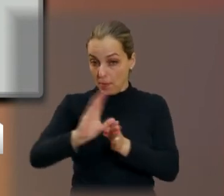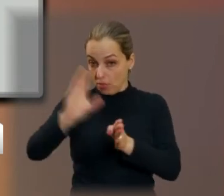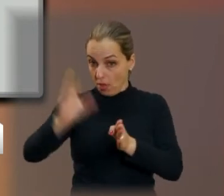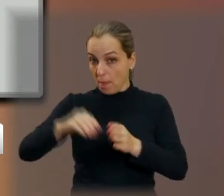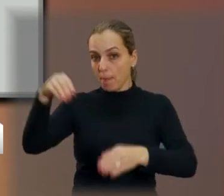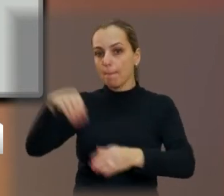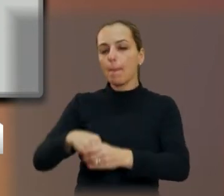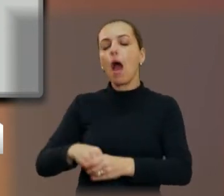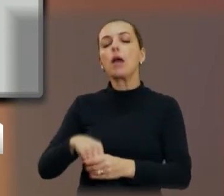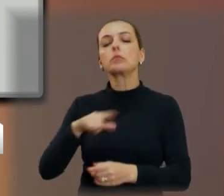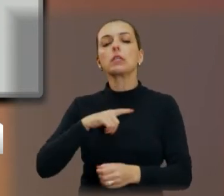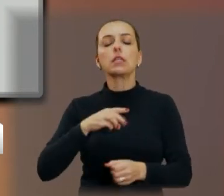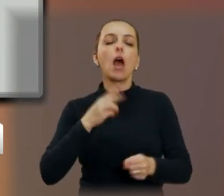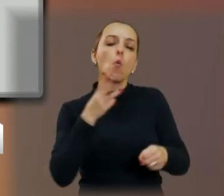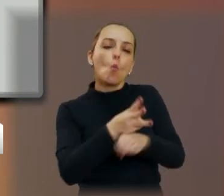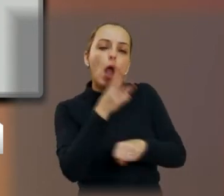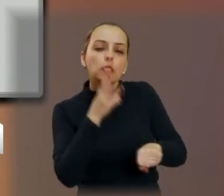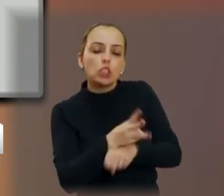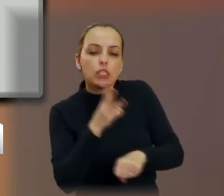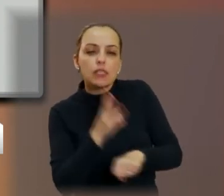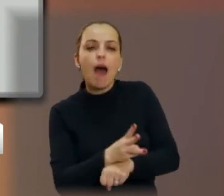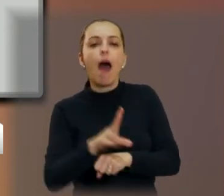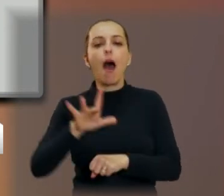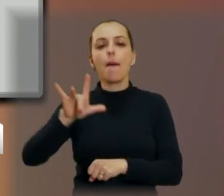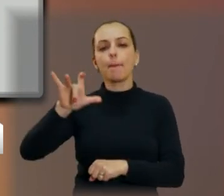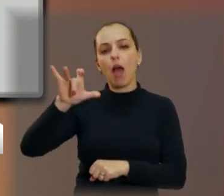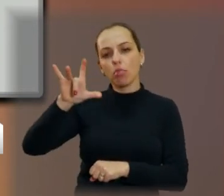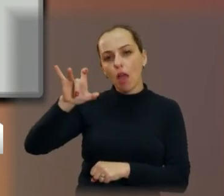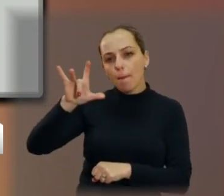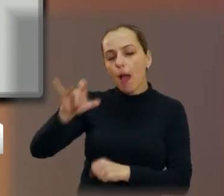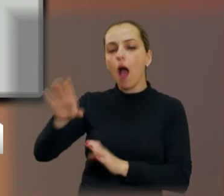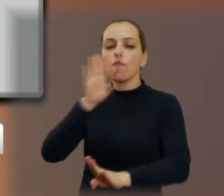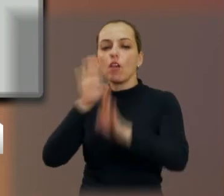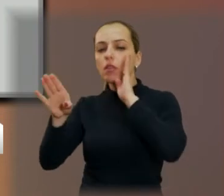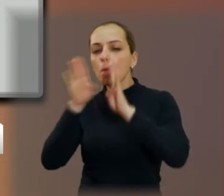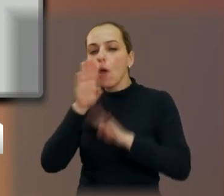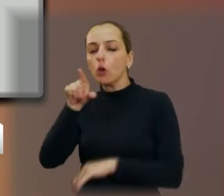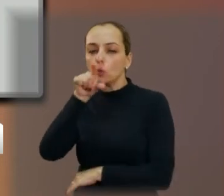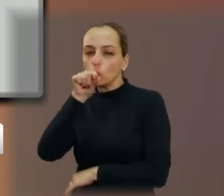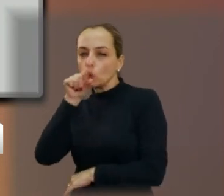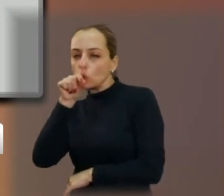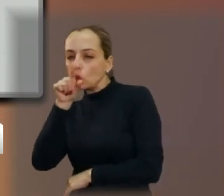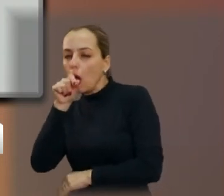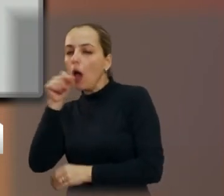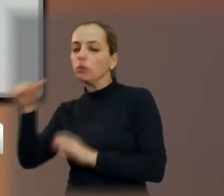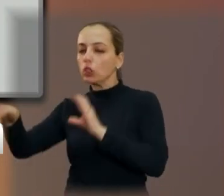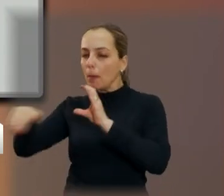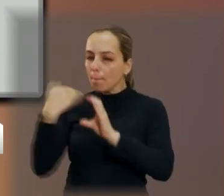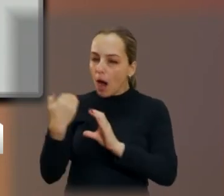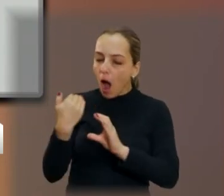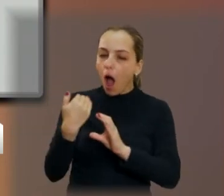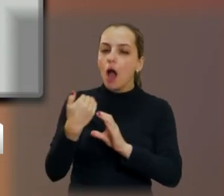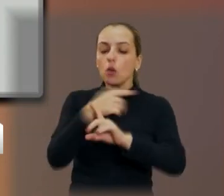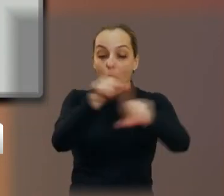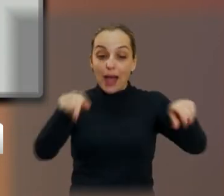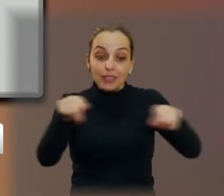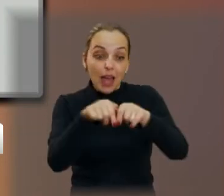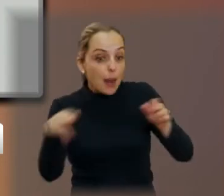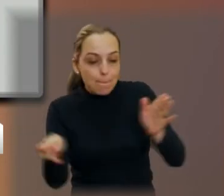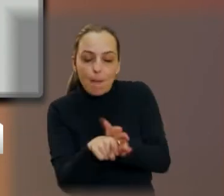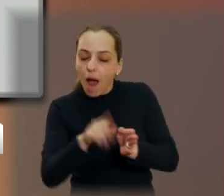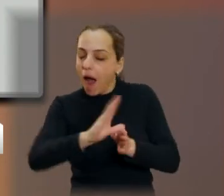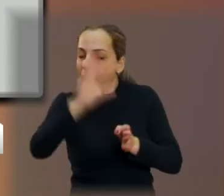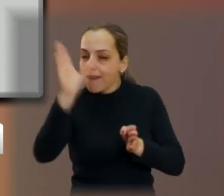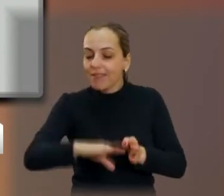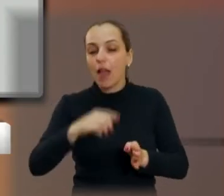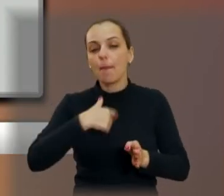Tanto o nosso WhatsApp, tanto o nosso Instagram também, Facebook, Twitter, e-mail. Nosso gabinete aqui na Câmara Municipal.